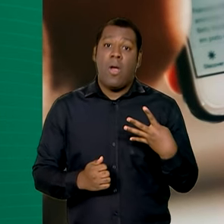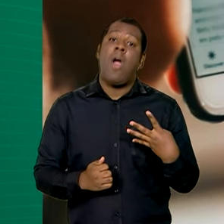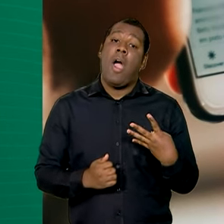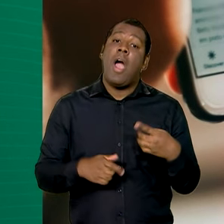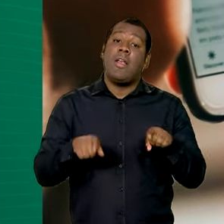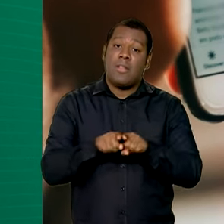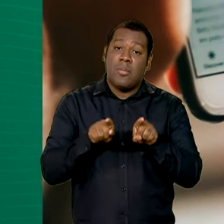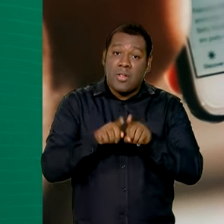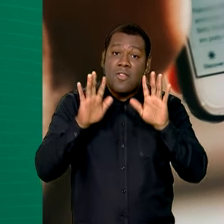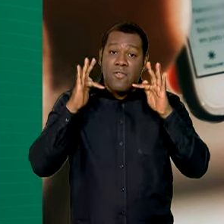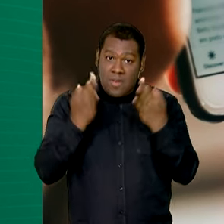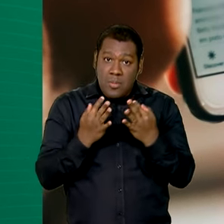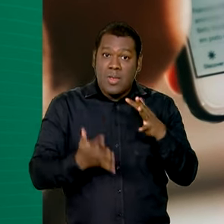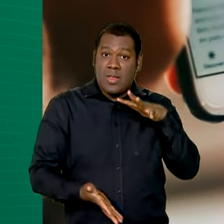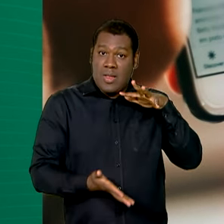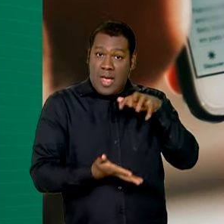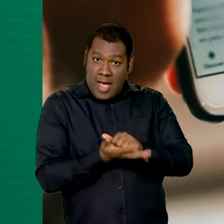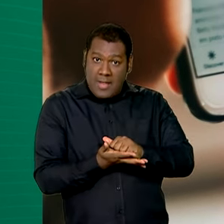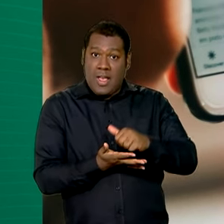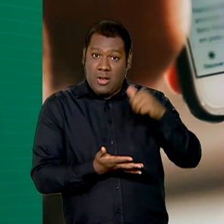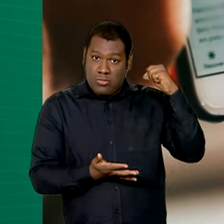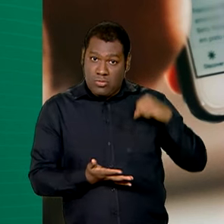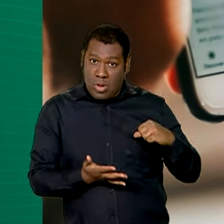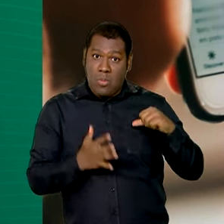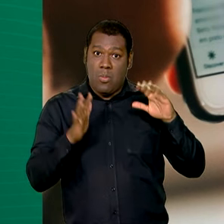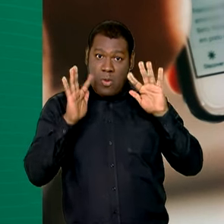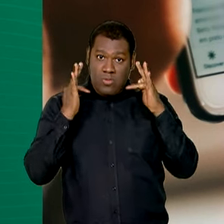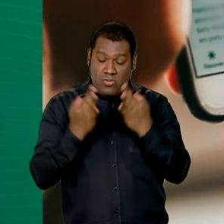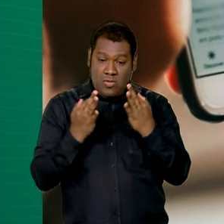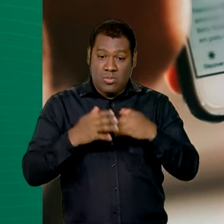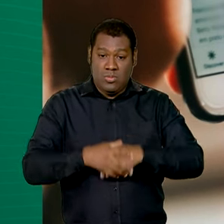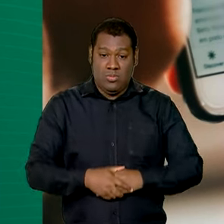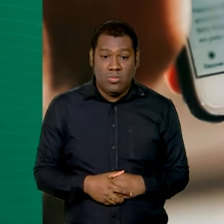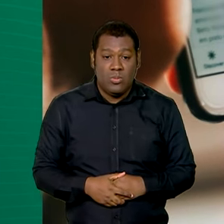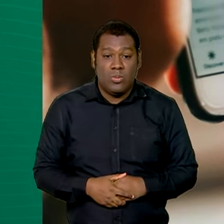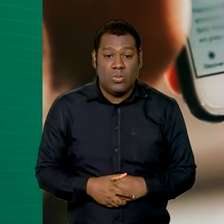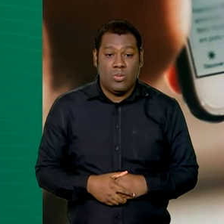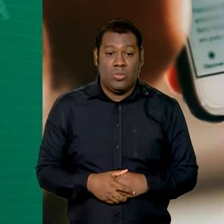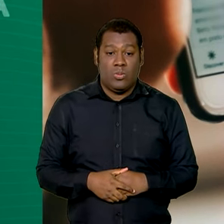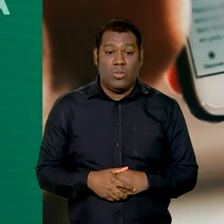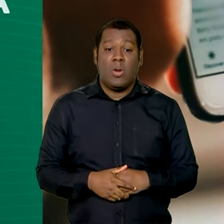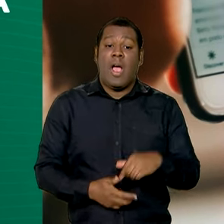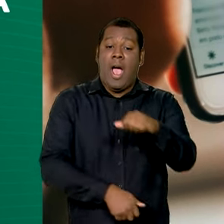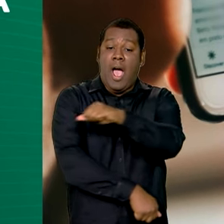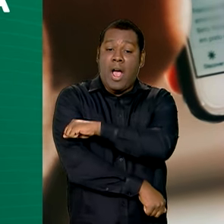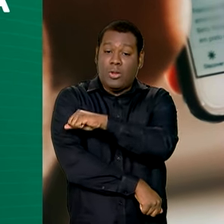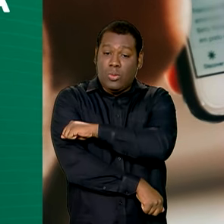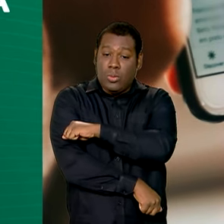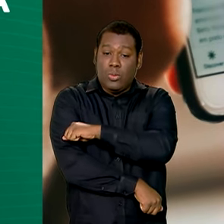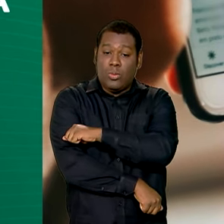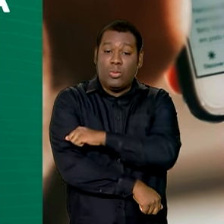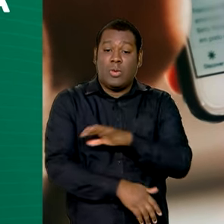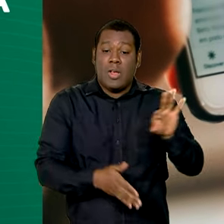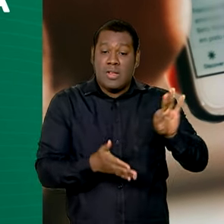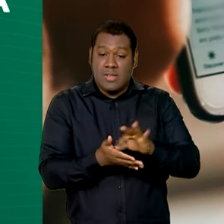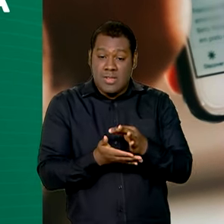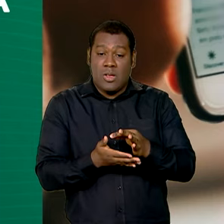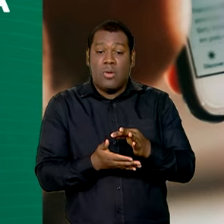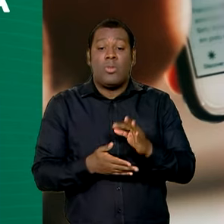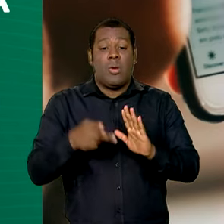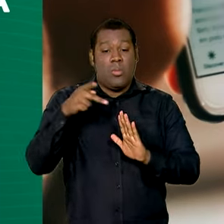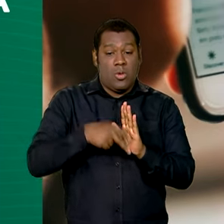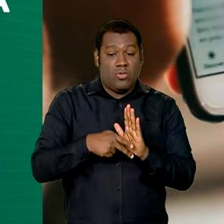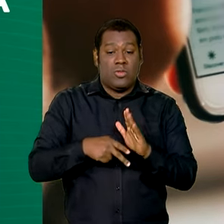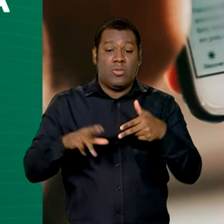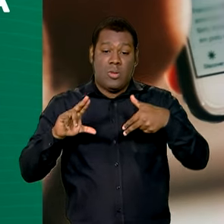famílias inscritas no programa Bolsa Família. A habilitação do estudante que pode participar do Pé de Meia é feita por